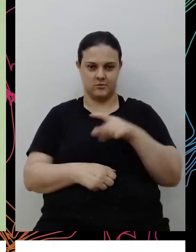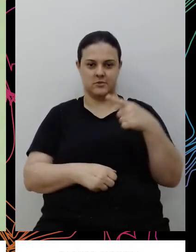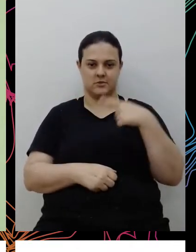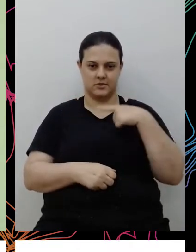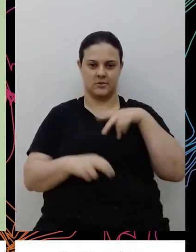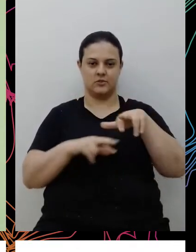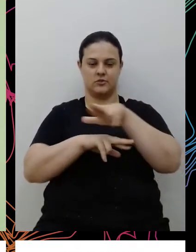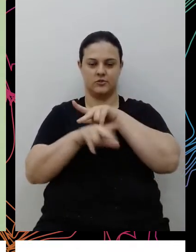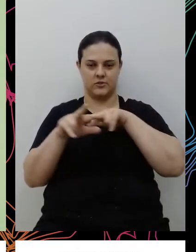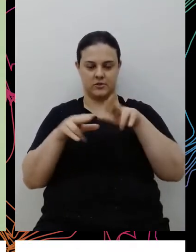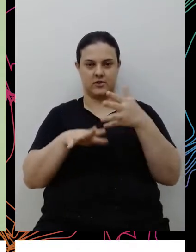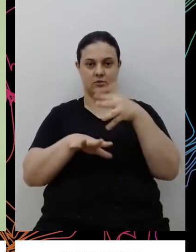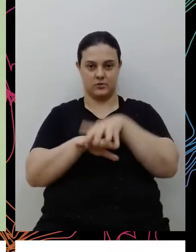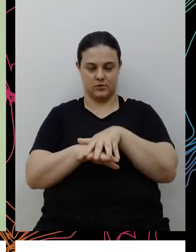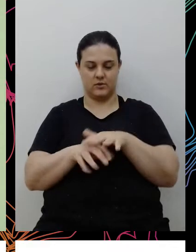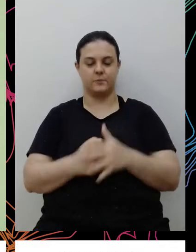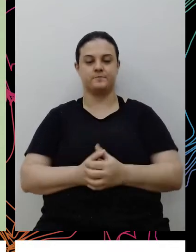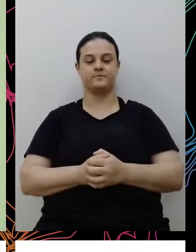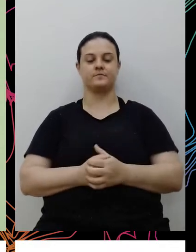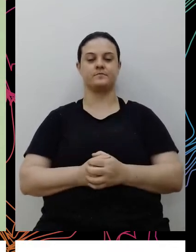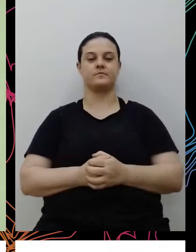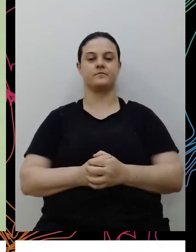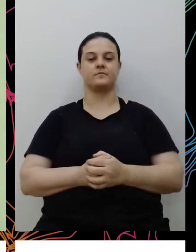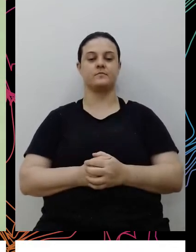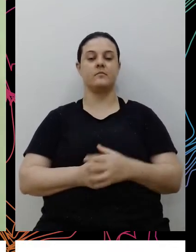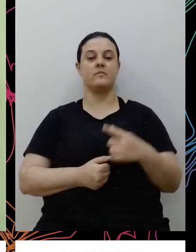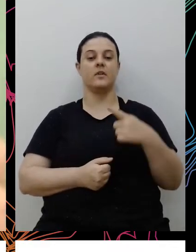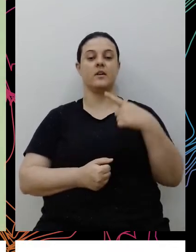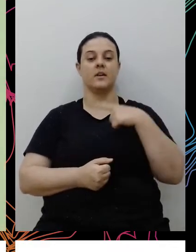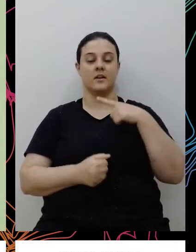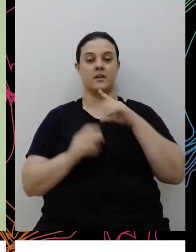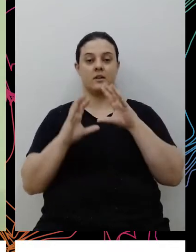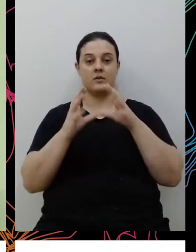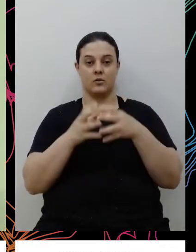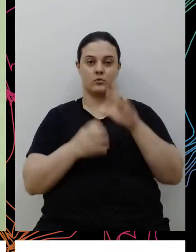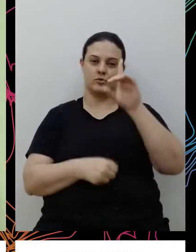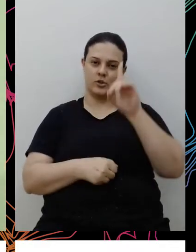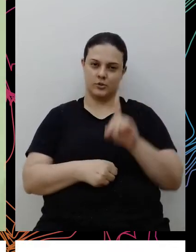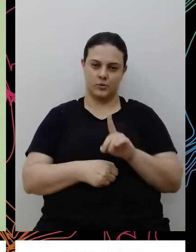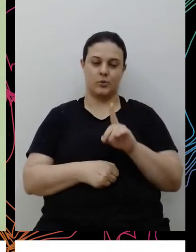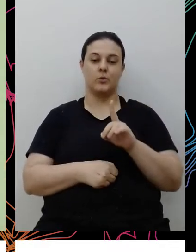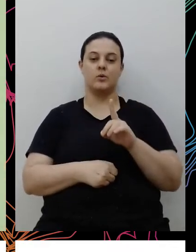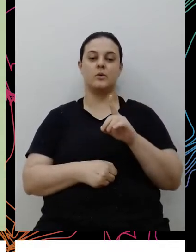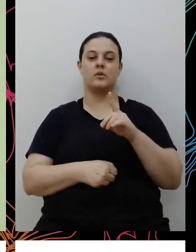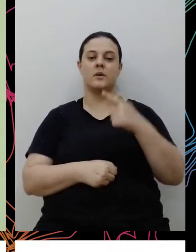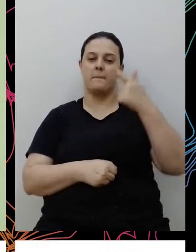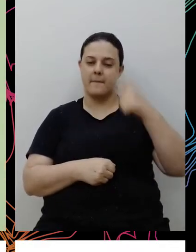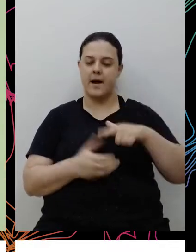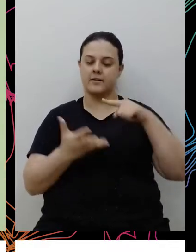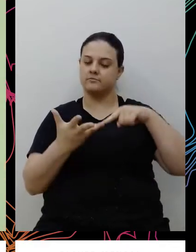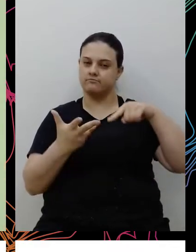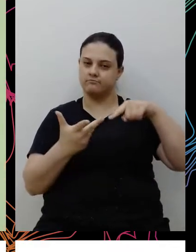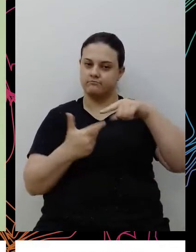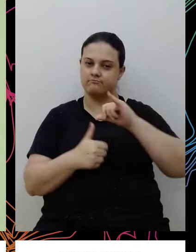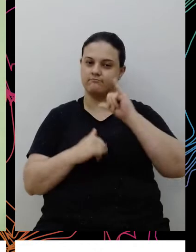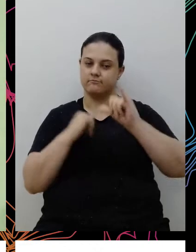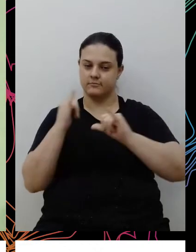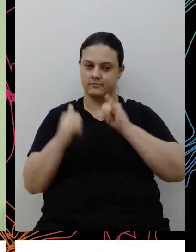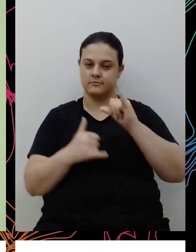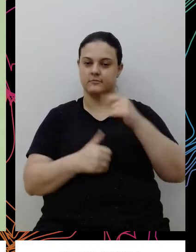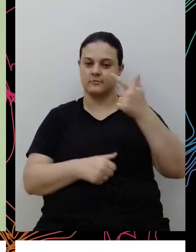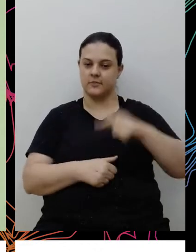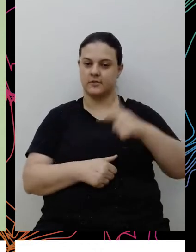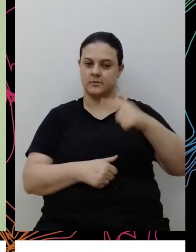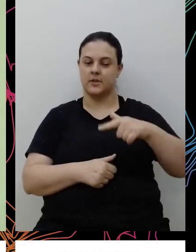diversidade e inclusão, e aí a gente tem um comitê de diretores em que a gente reporta os indicadores de diversidade e inclusão